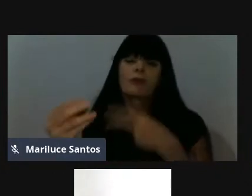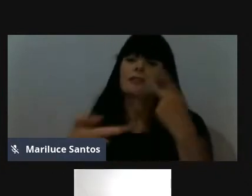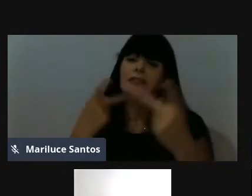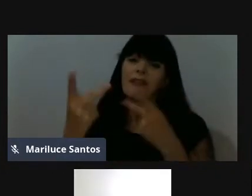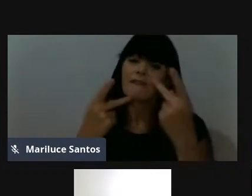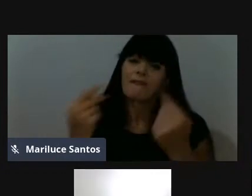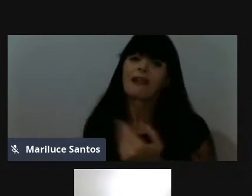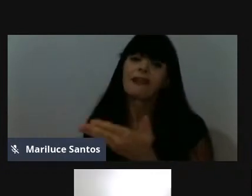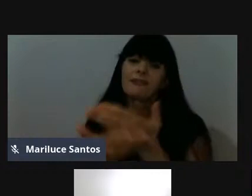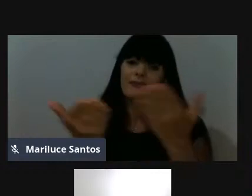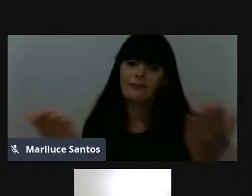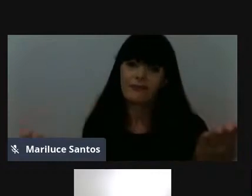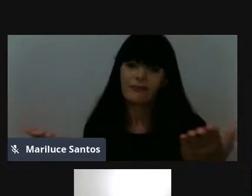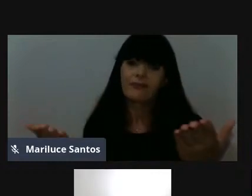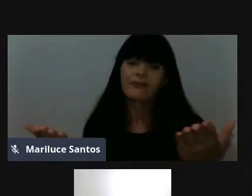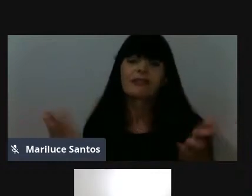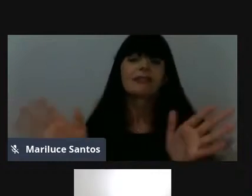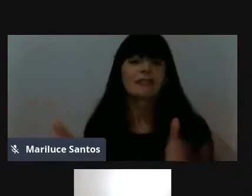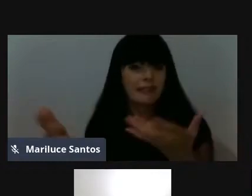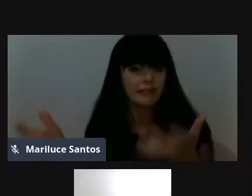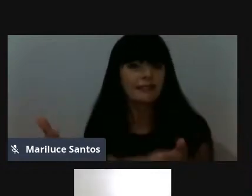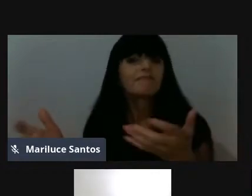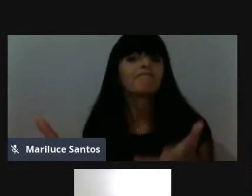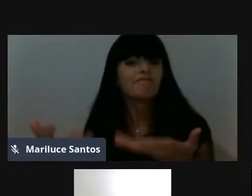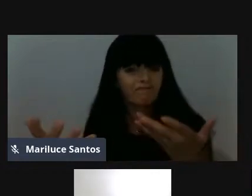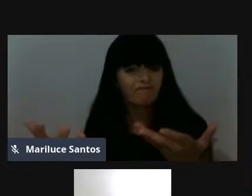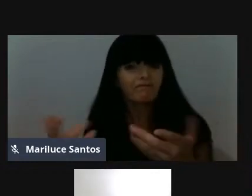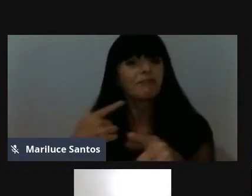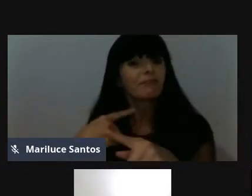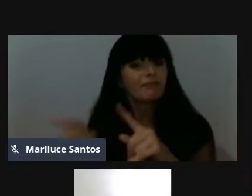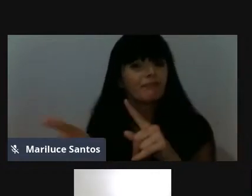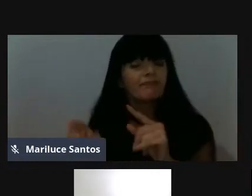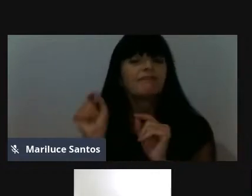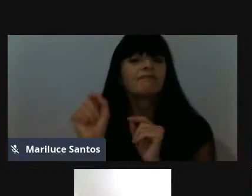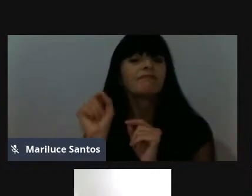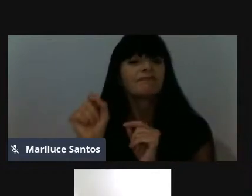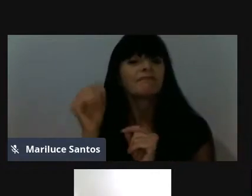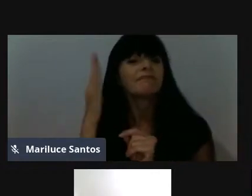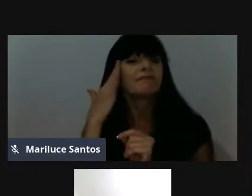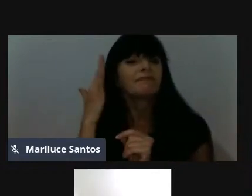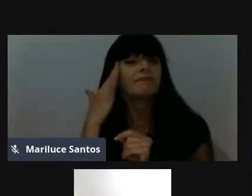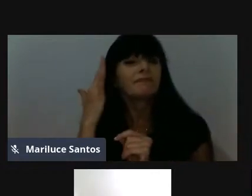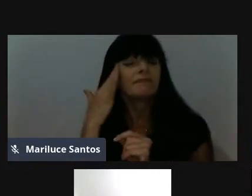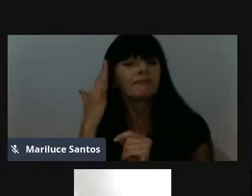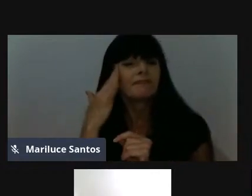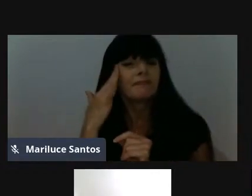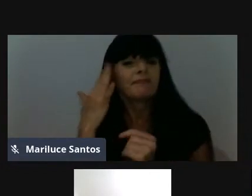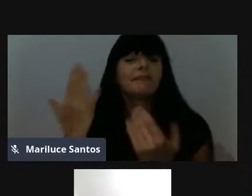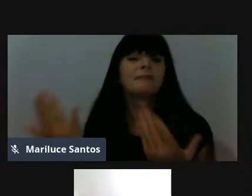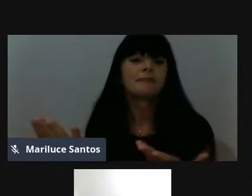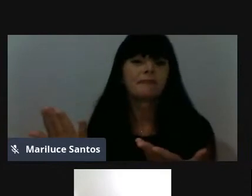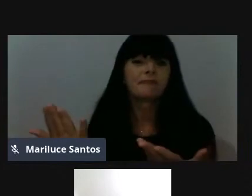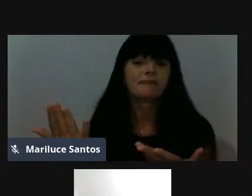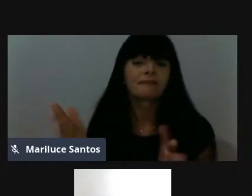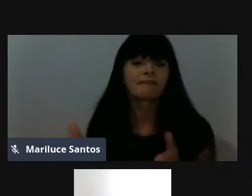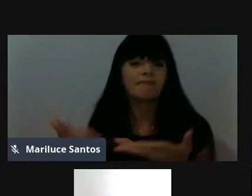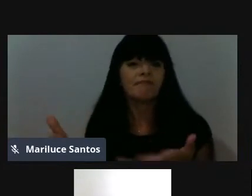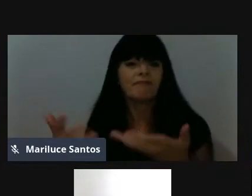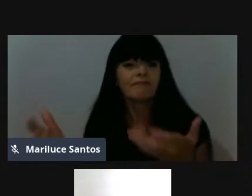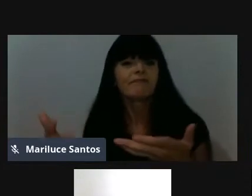foram incentivadoras, mas, quem sabe, assim, aquele, aquele, aquele incentivo